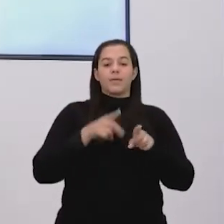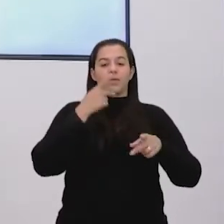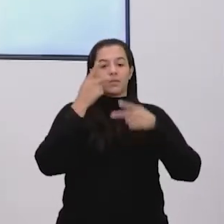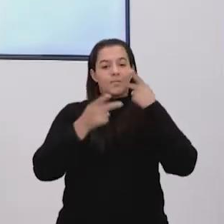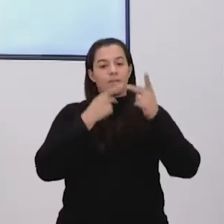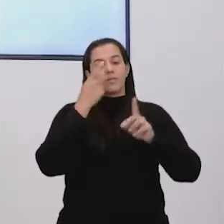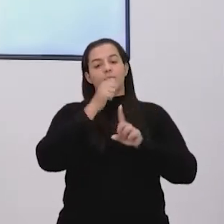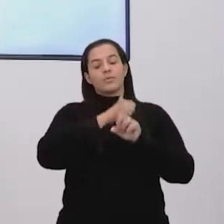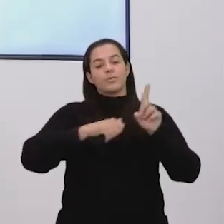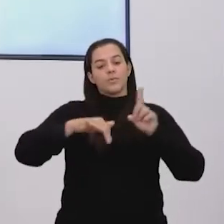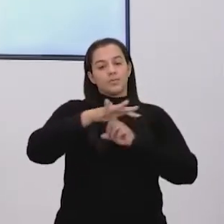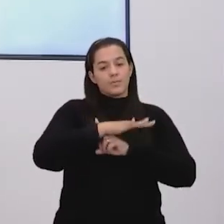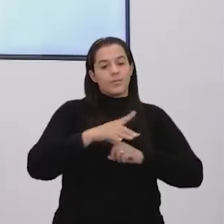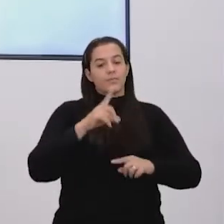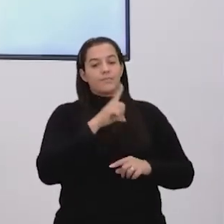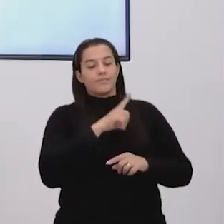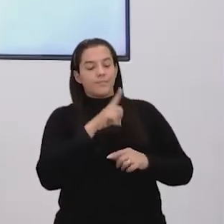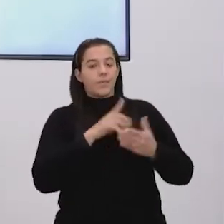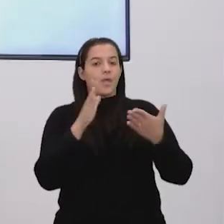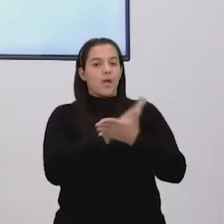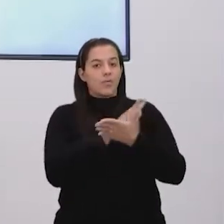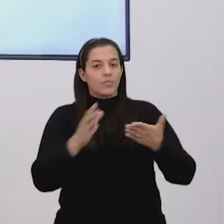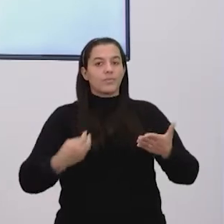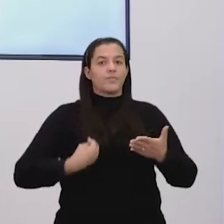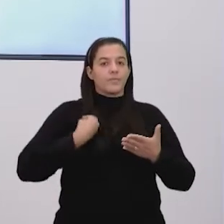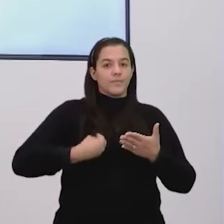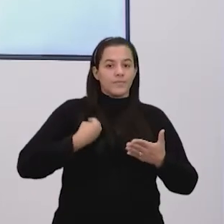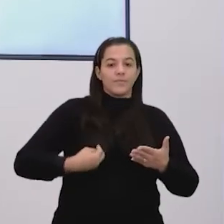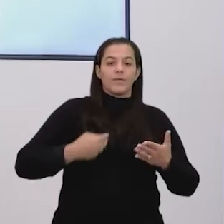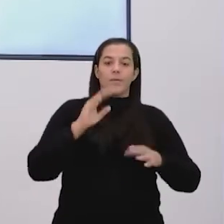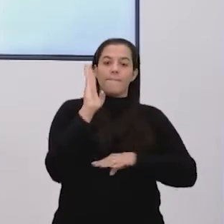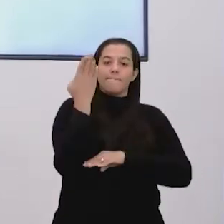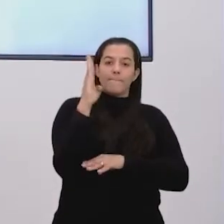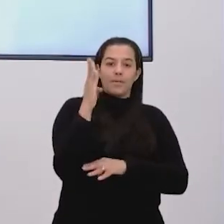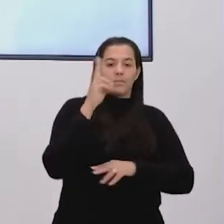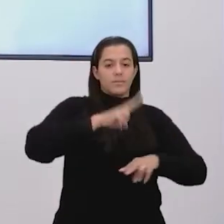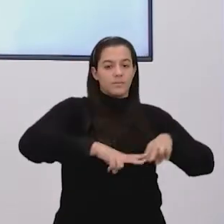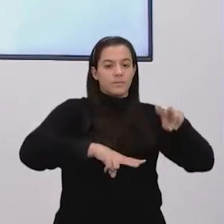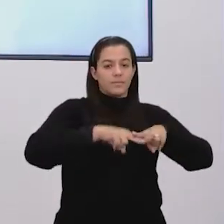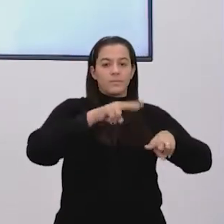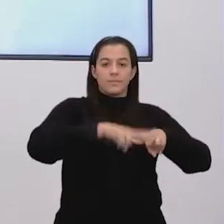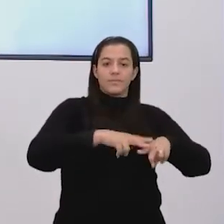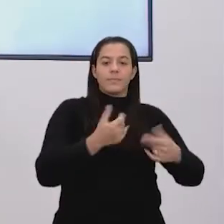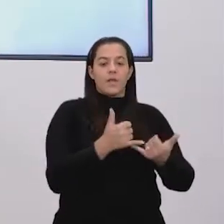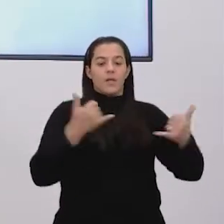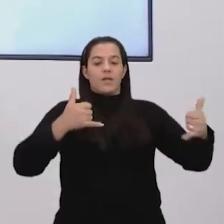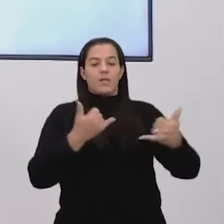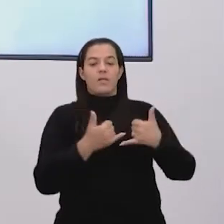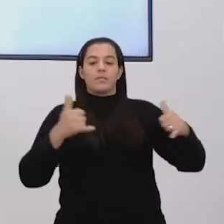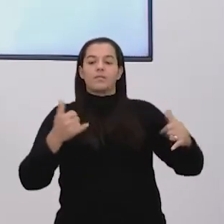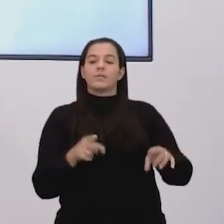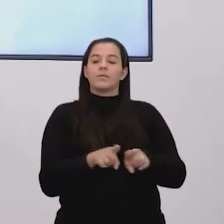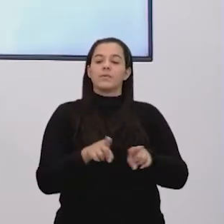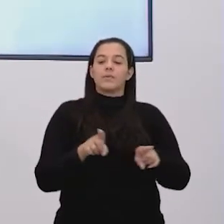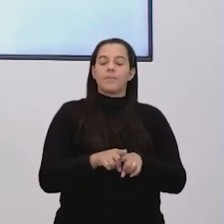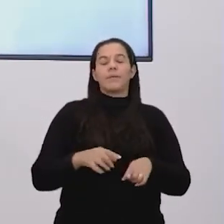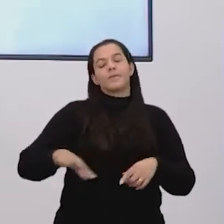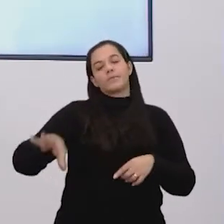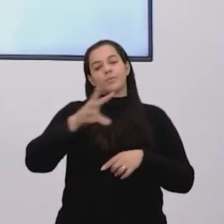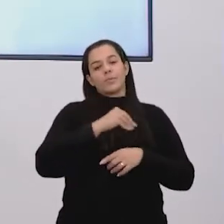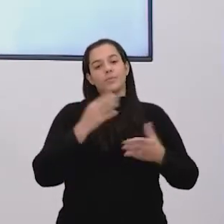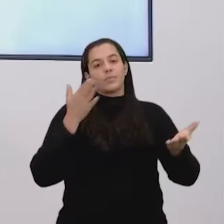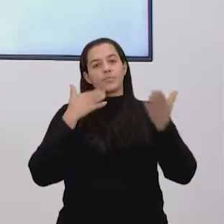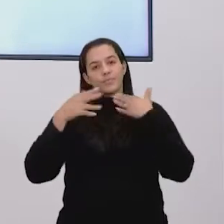social, porque tem gente que vive da lenha, por exemplo, que é um tipo de fonte energética, e discutir todas essas coisas,